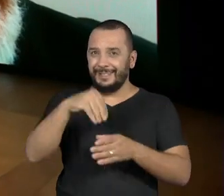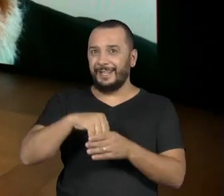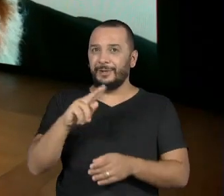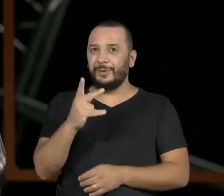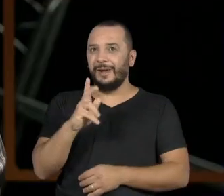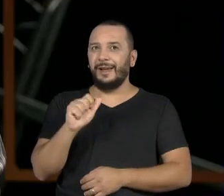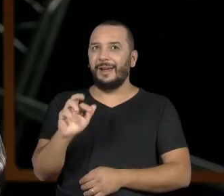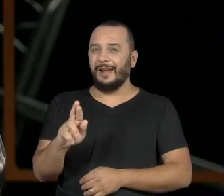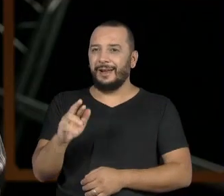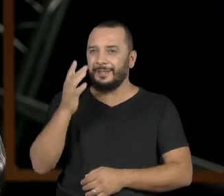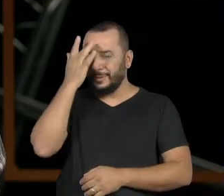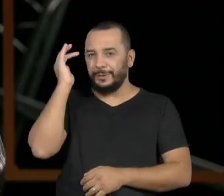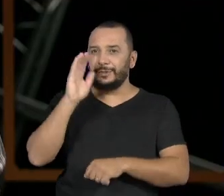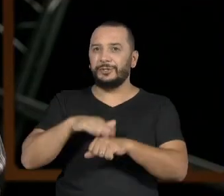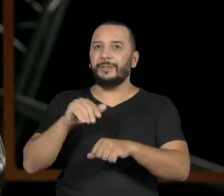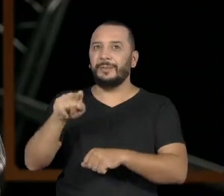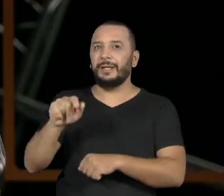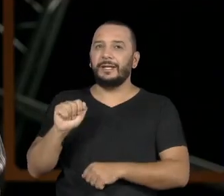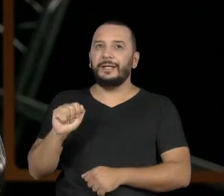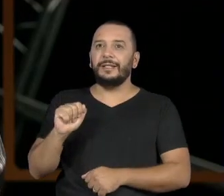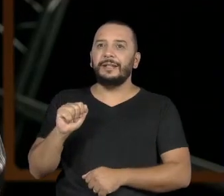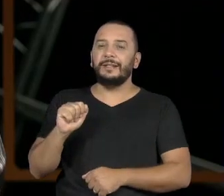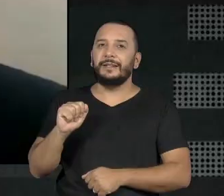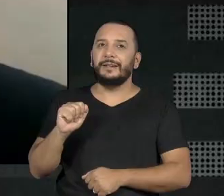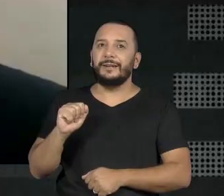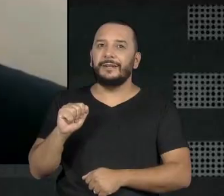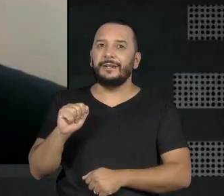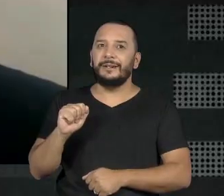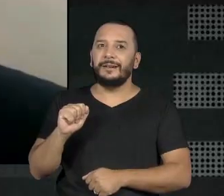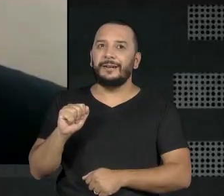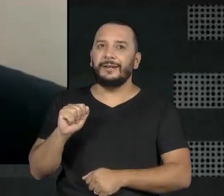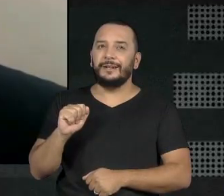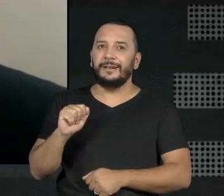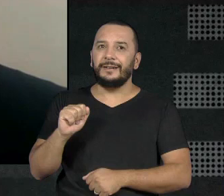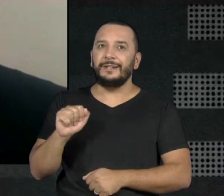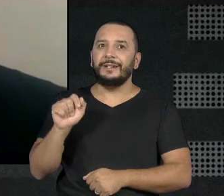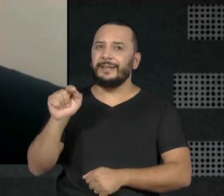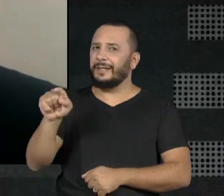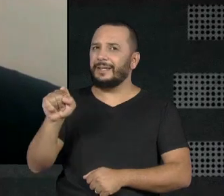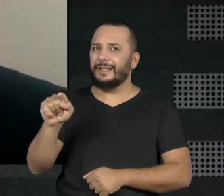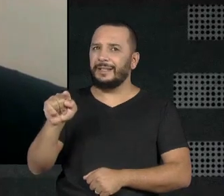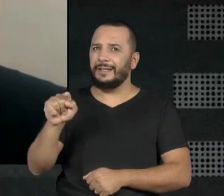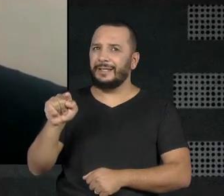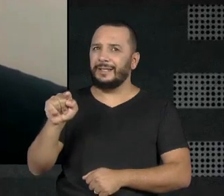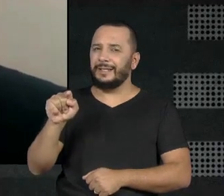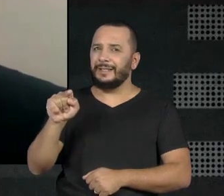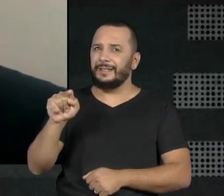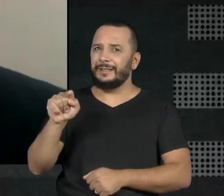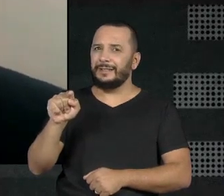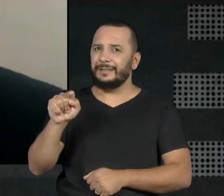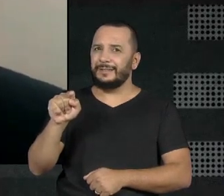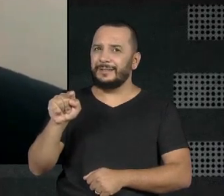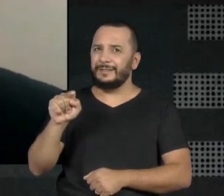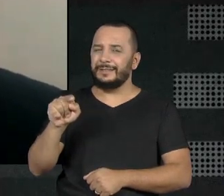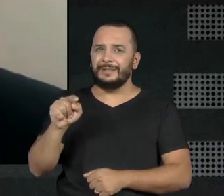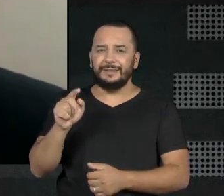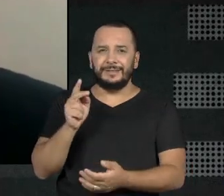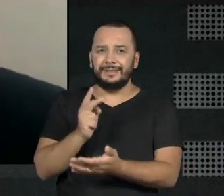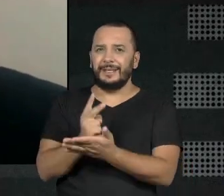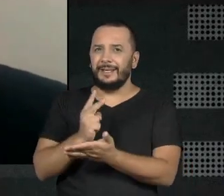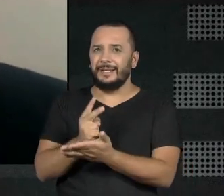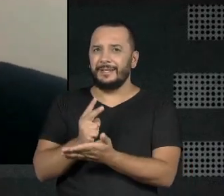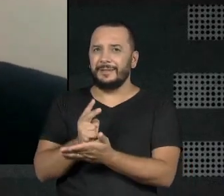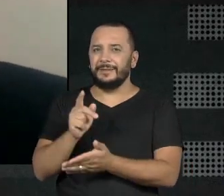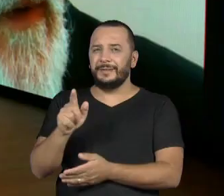vocês, o Marguerra achava isso. Não brinca, não faça brincadeira. com vocês, isso mesmo, não aguenta o intervalo.